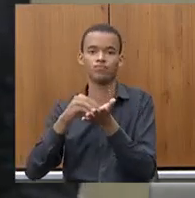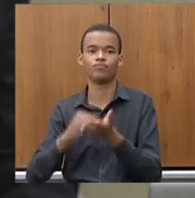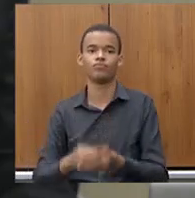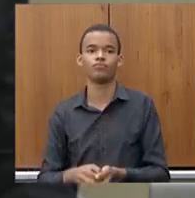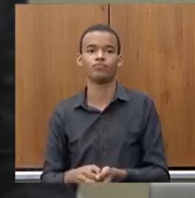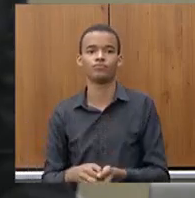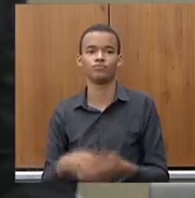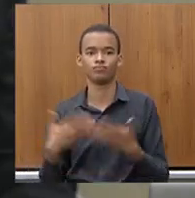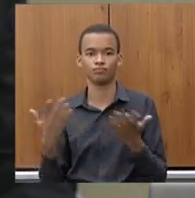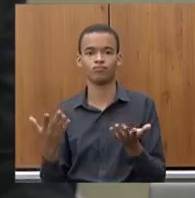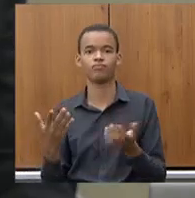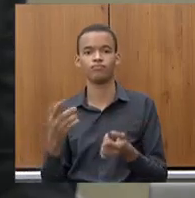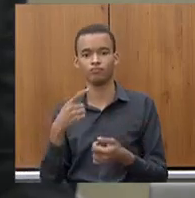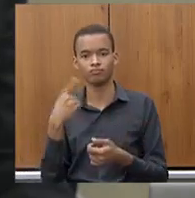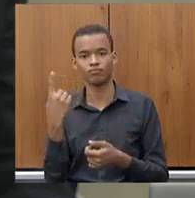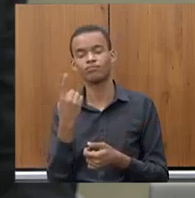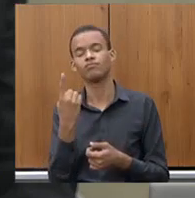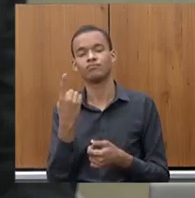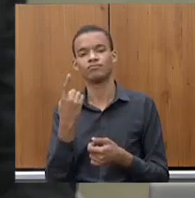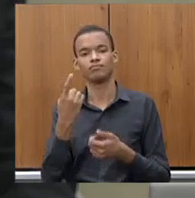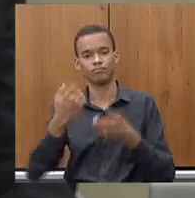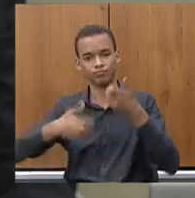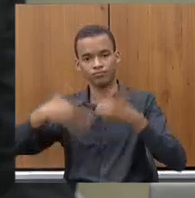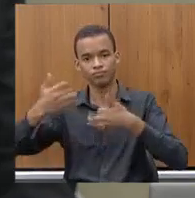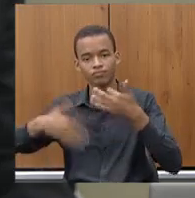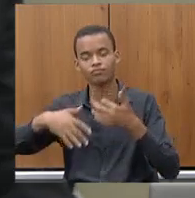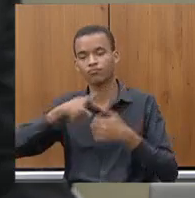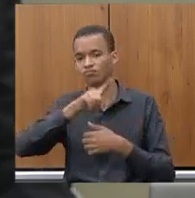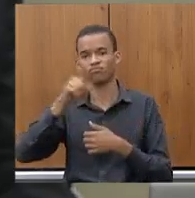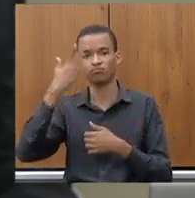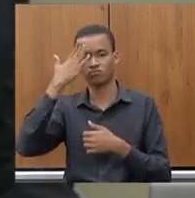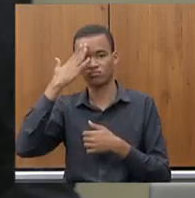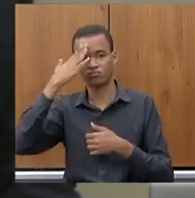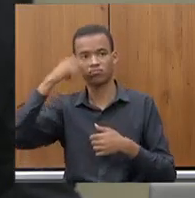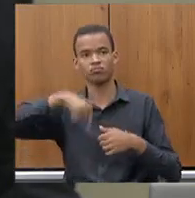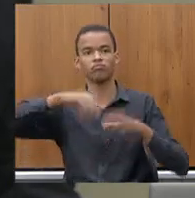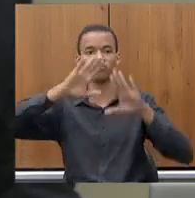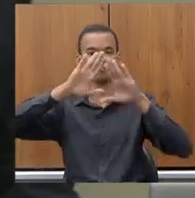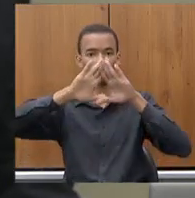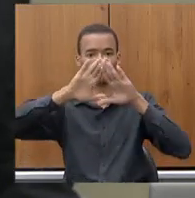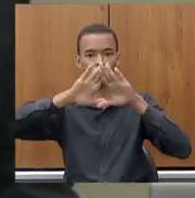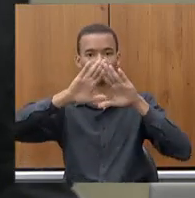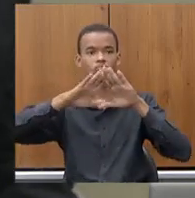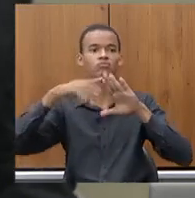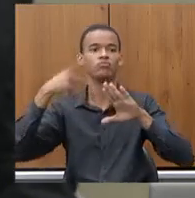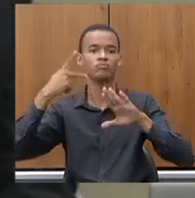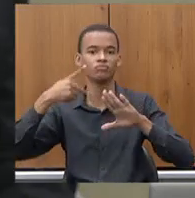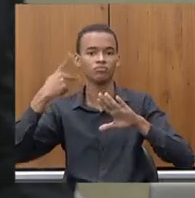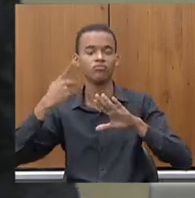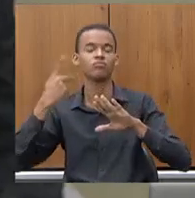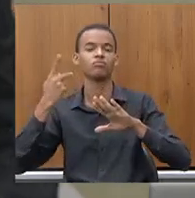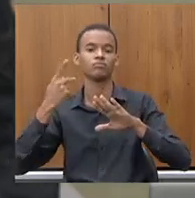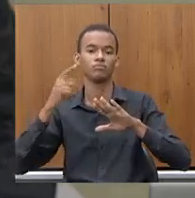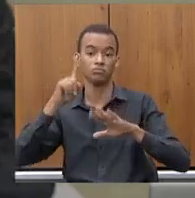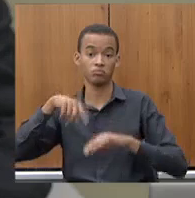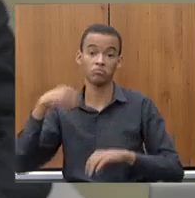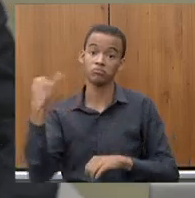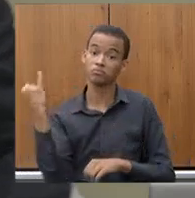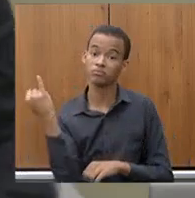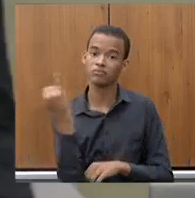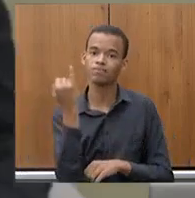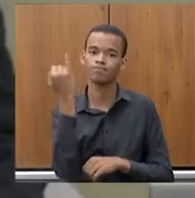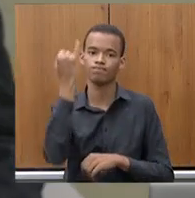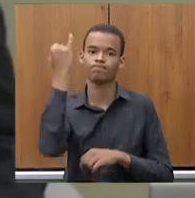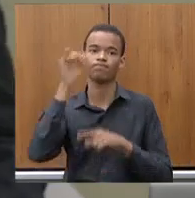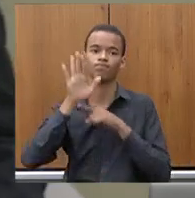obviamente gente que eu estou falando isso aqui mas esta casa o parlamento ele é fundamental